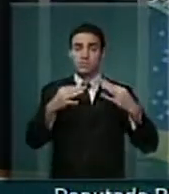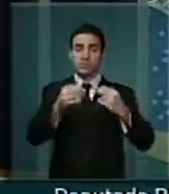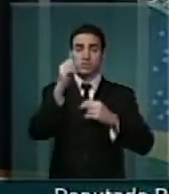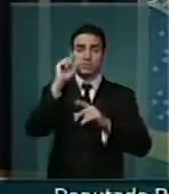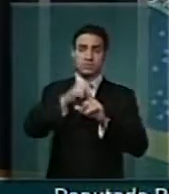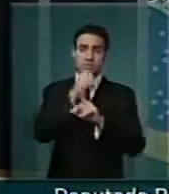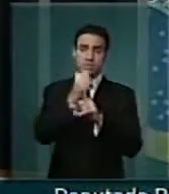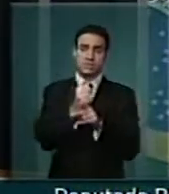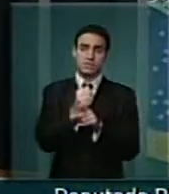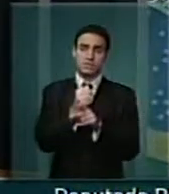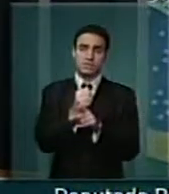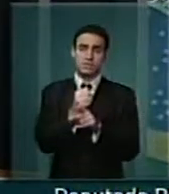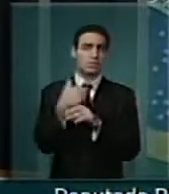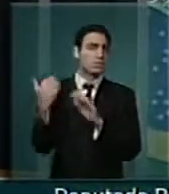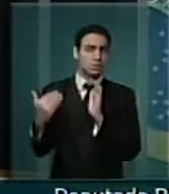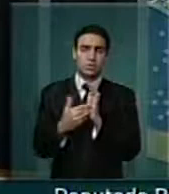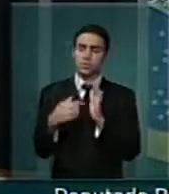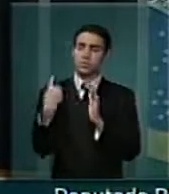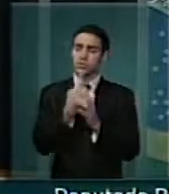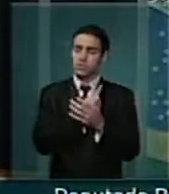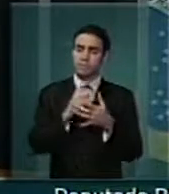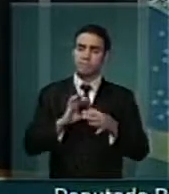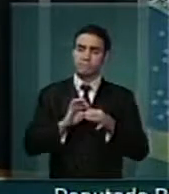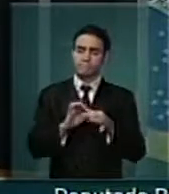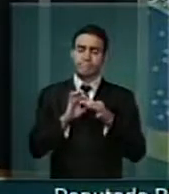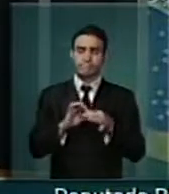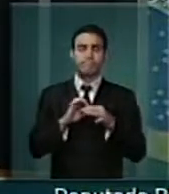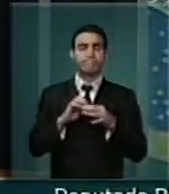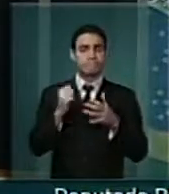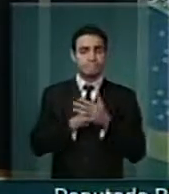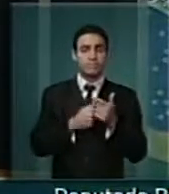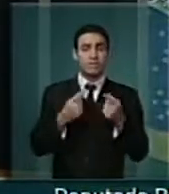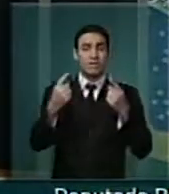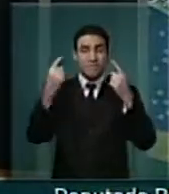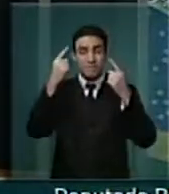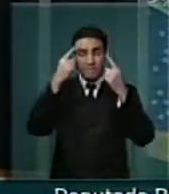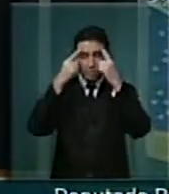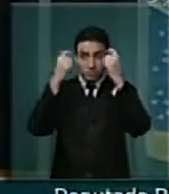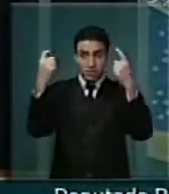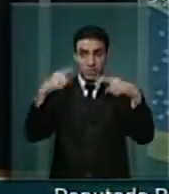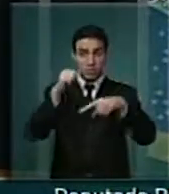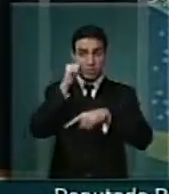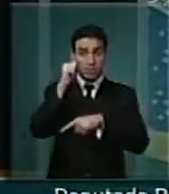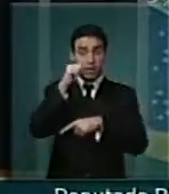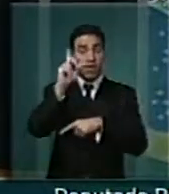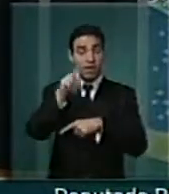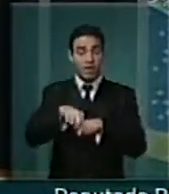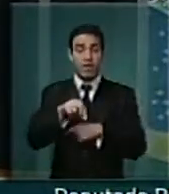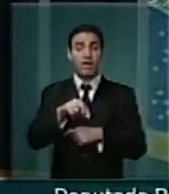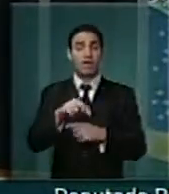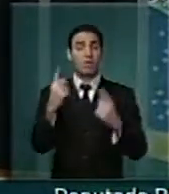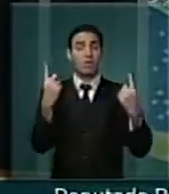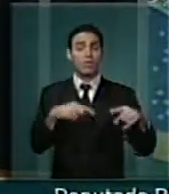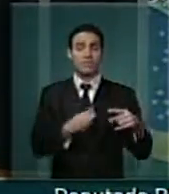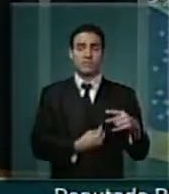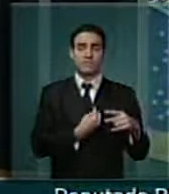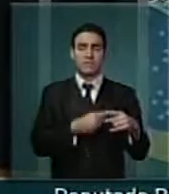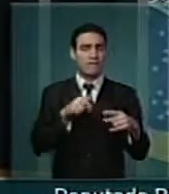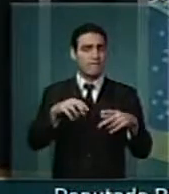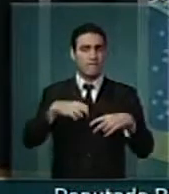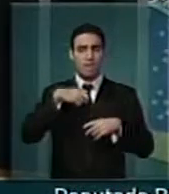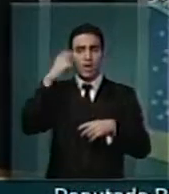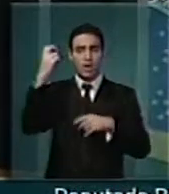precisa ser enfrentado por todos nós. A violência contra a mulher é atentado à vida, é vergonha humana.